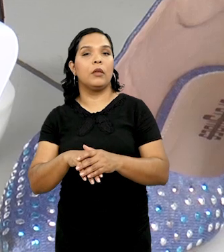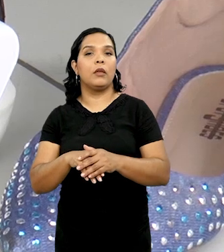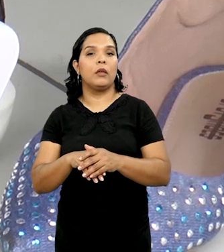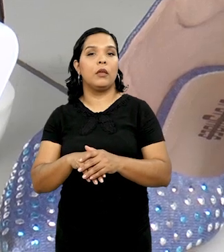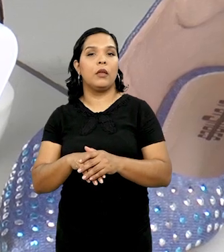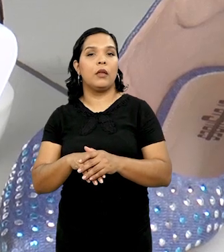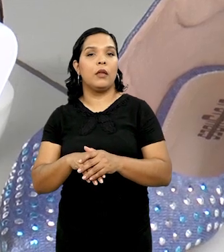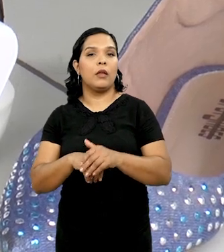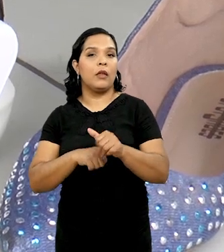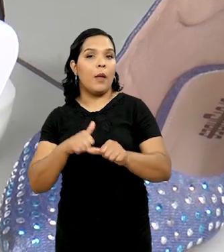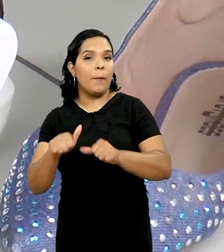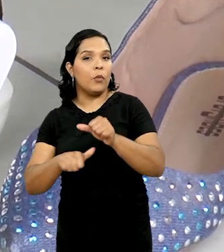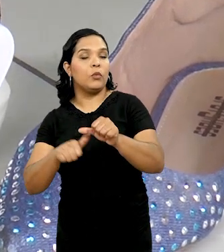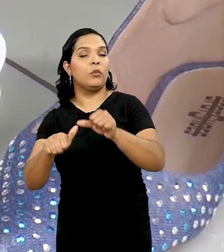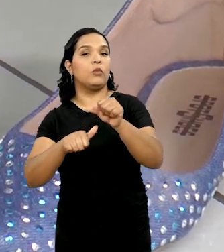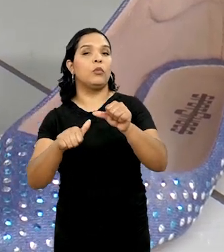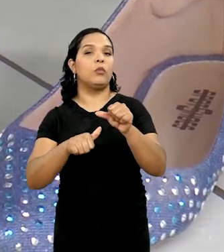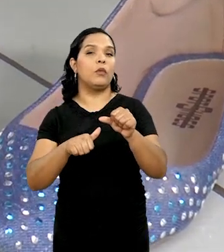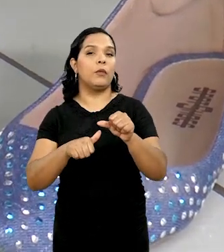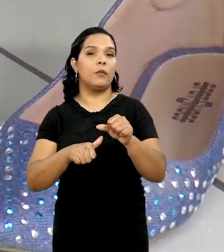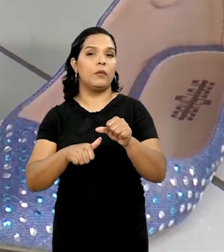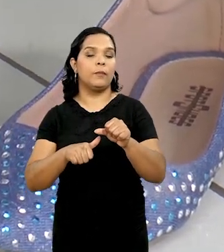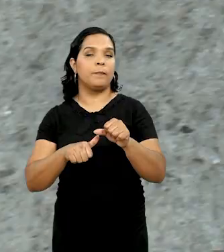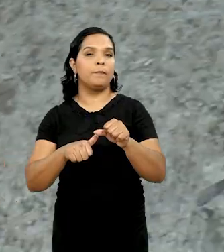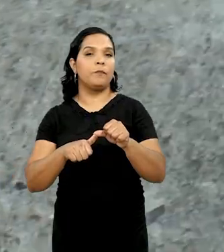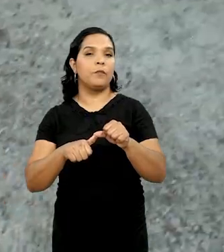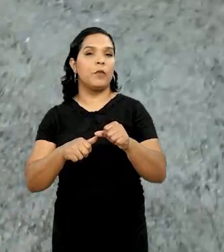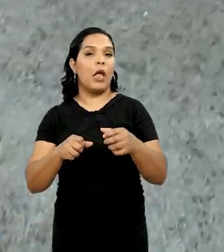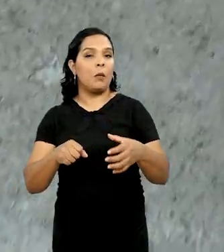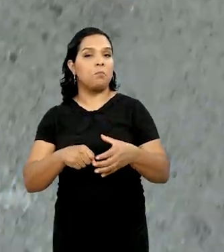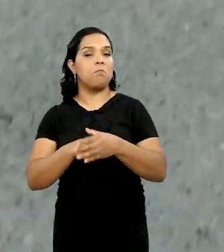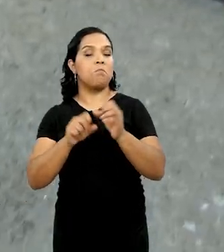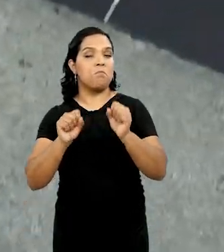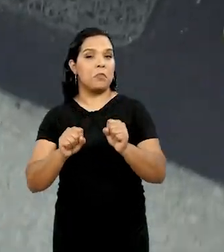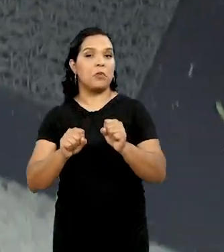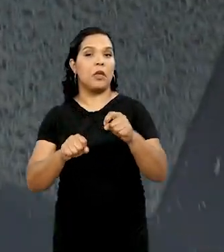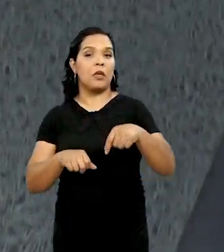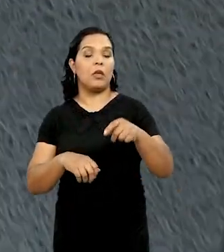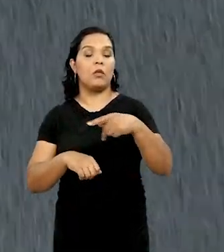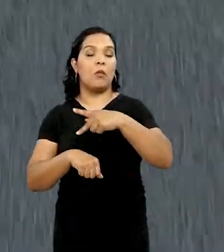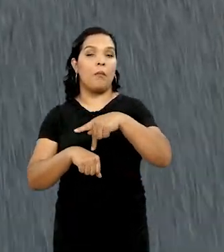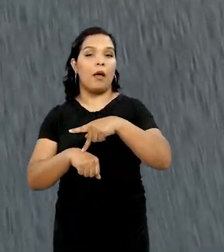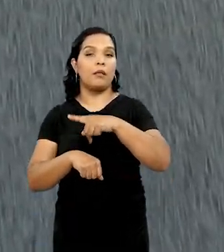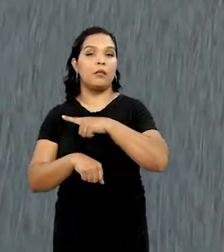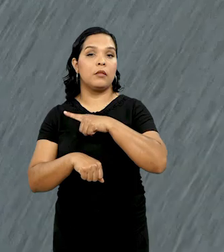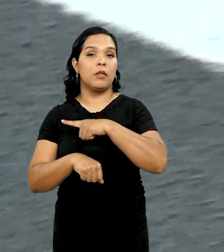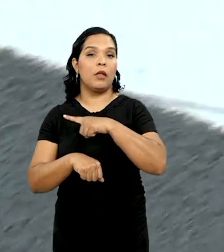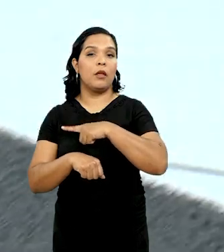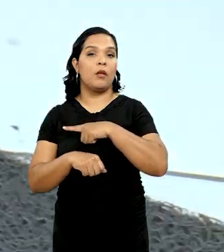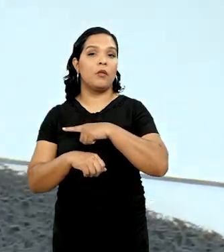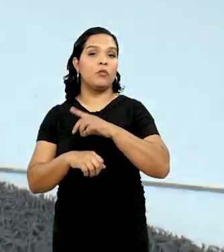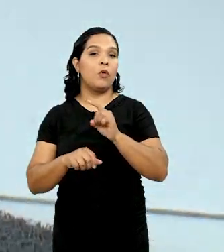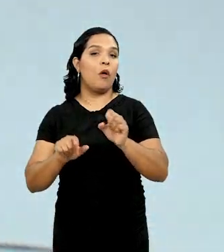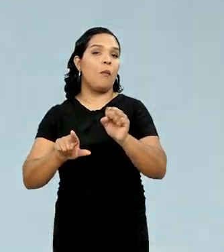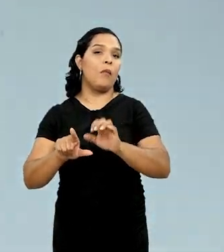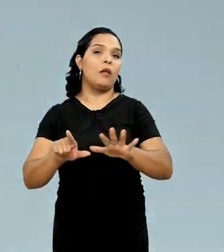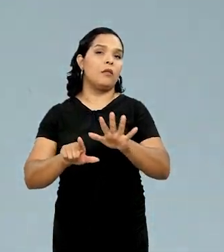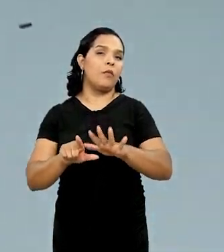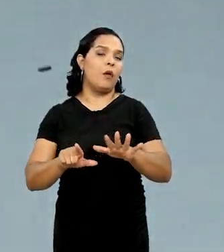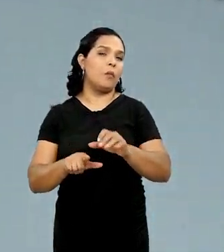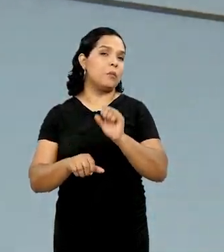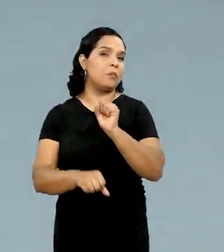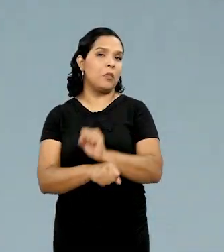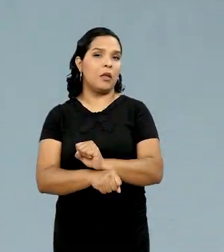dinâmico, ele é móvel, ele é vestível. Os que nós temos aqui, por exemplo, em nosso país, são plataformas